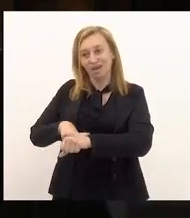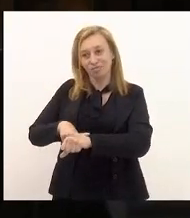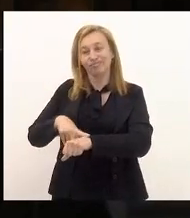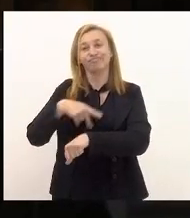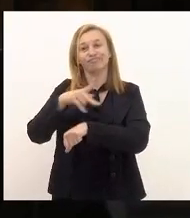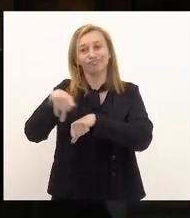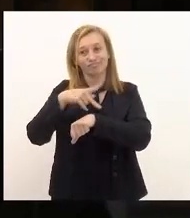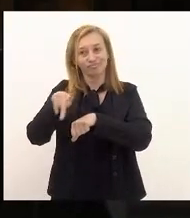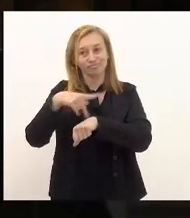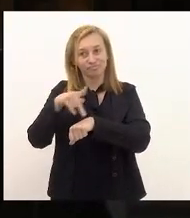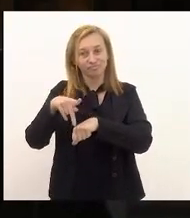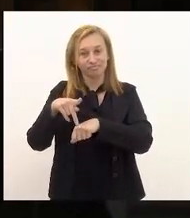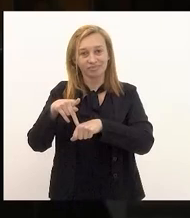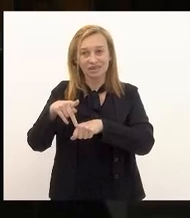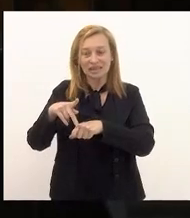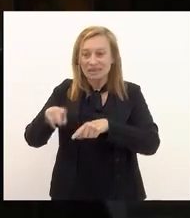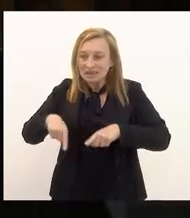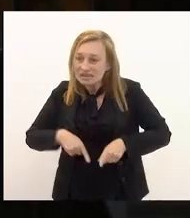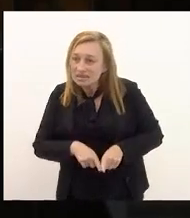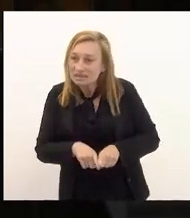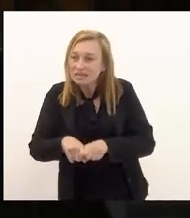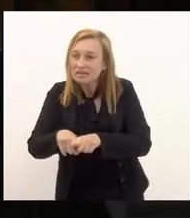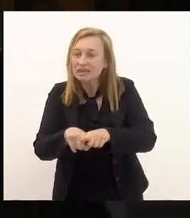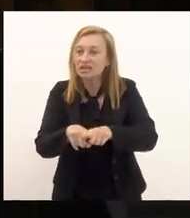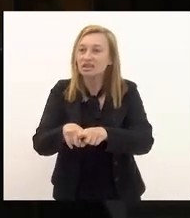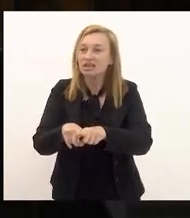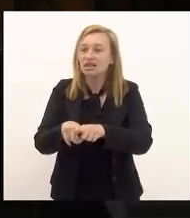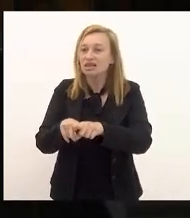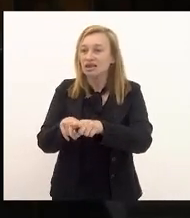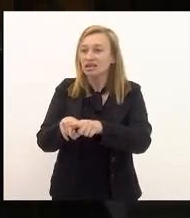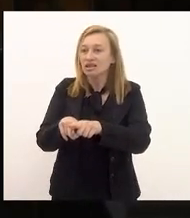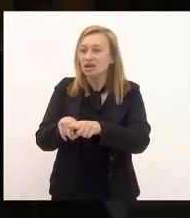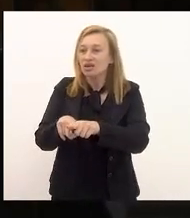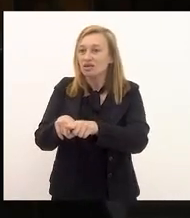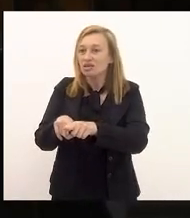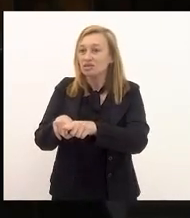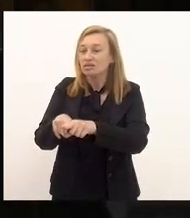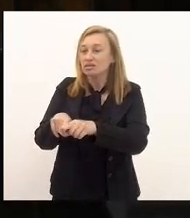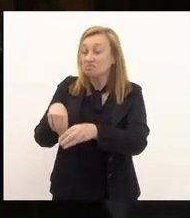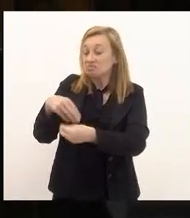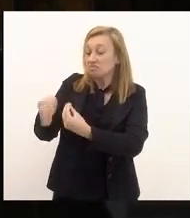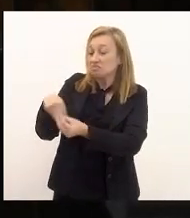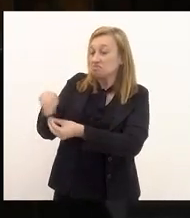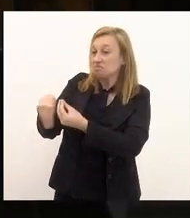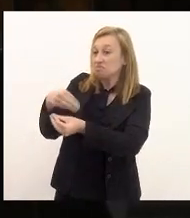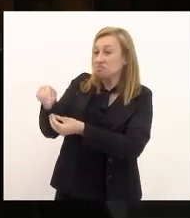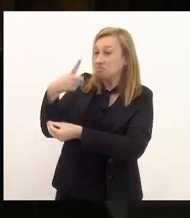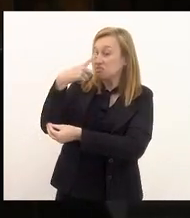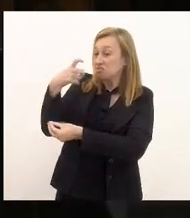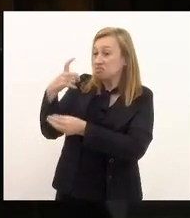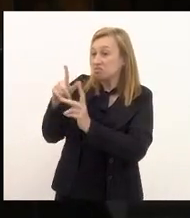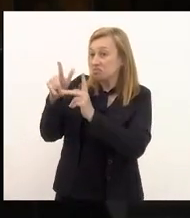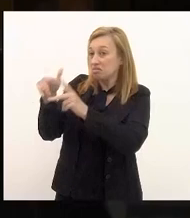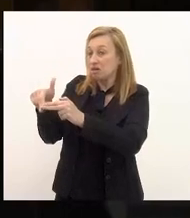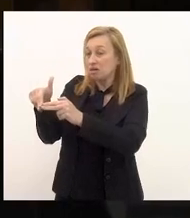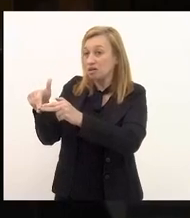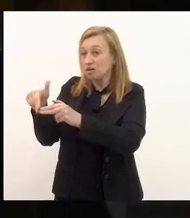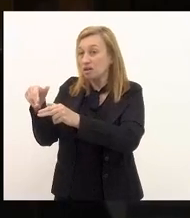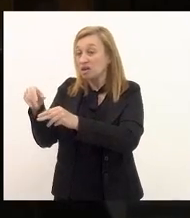estiveram alinhados pois são farinhas do mesmo saco daqueles que surrupiaram o Brasil